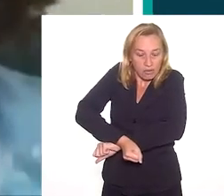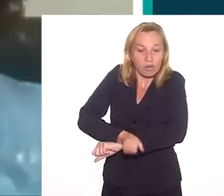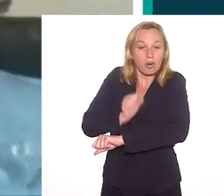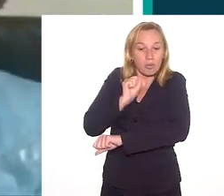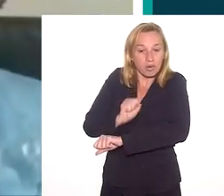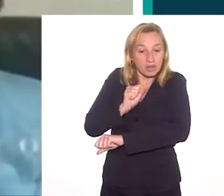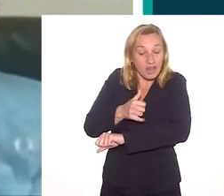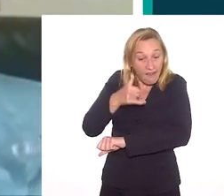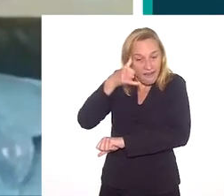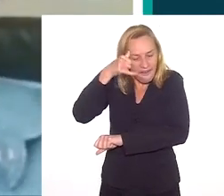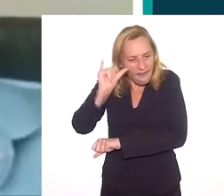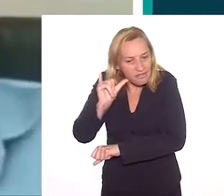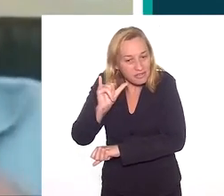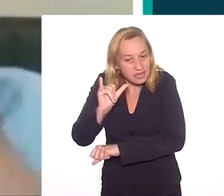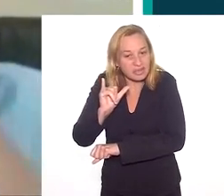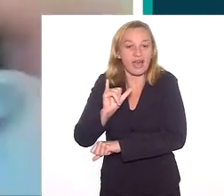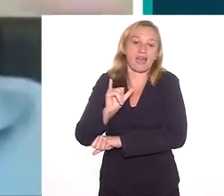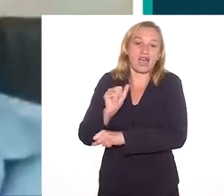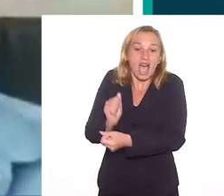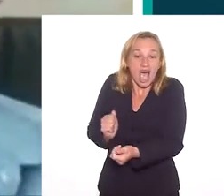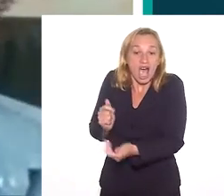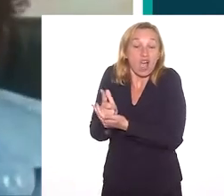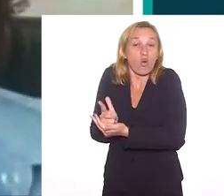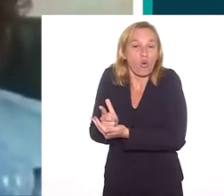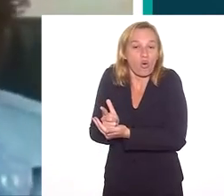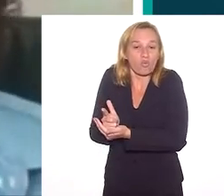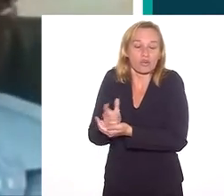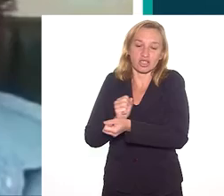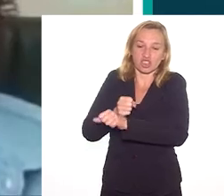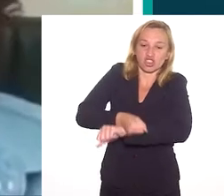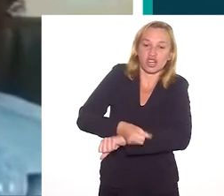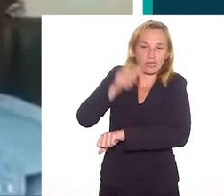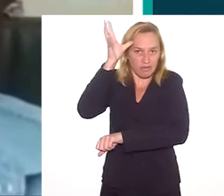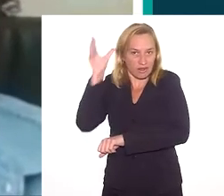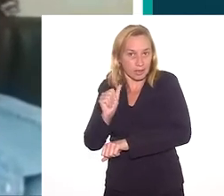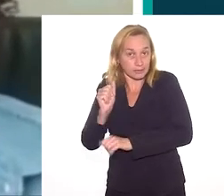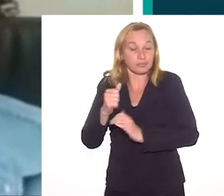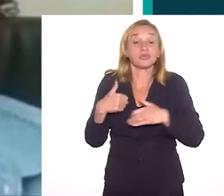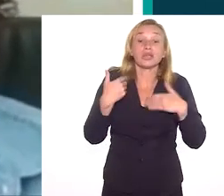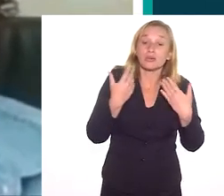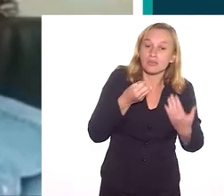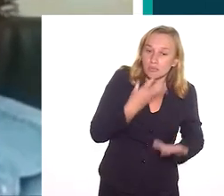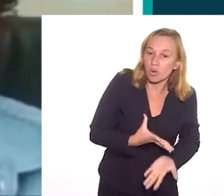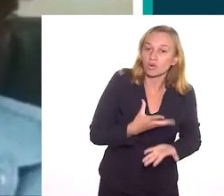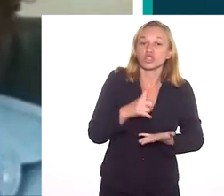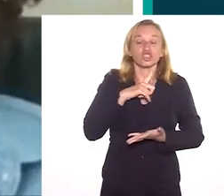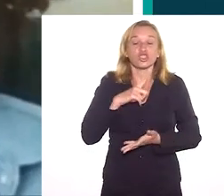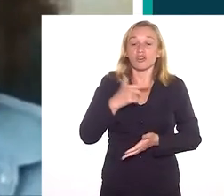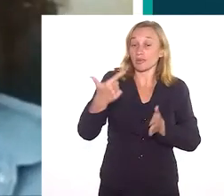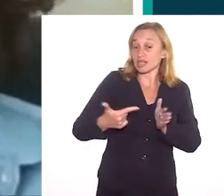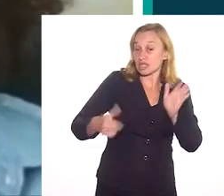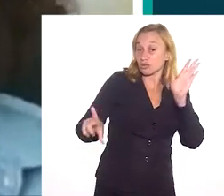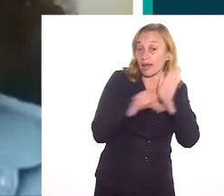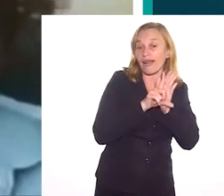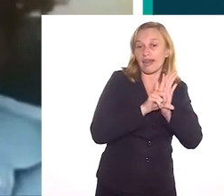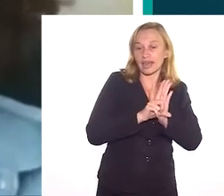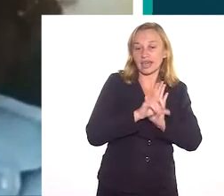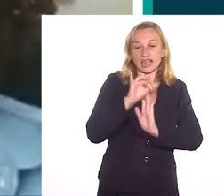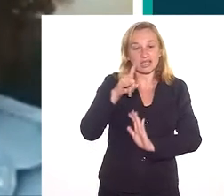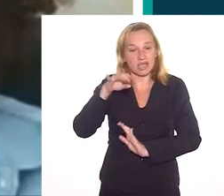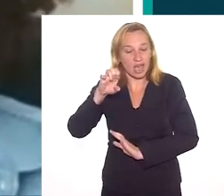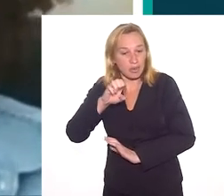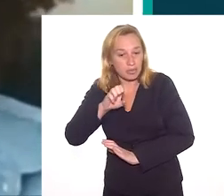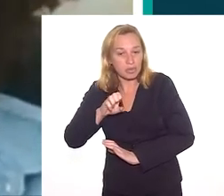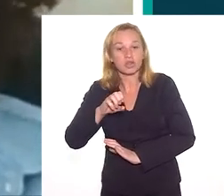uma futura impossibilidade de compra de escravizados africanos. Bom, aí nós tivemos uma